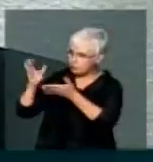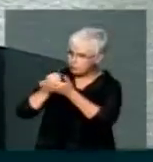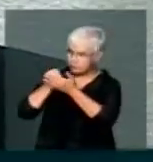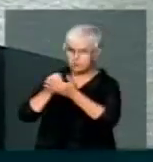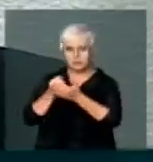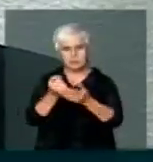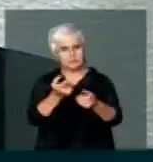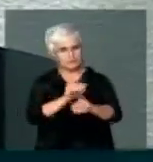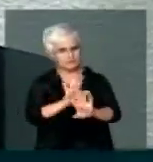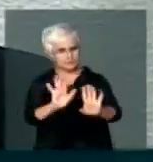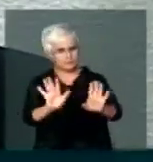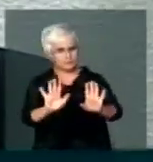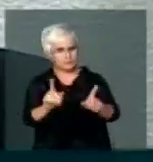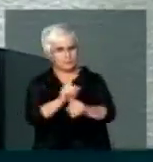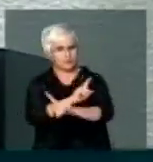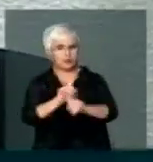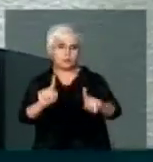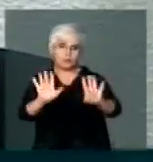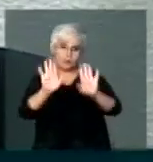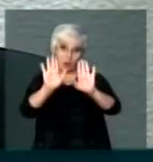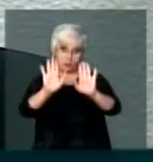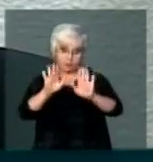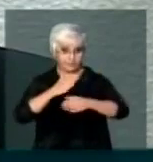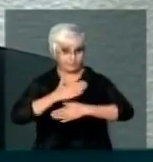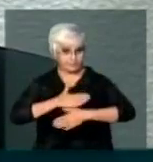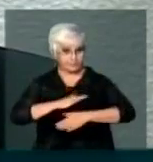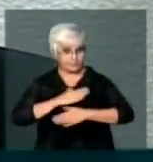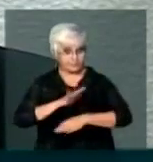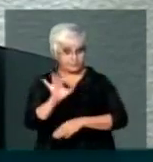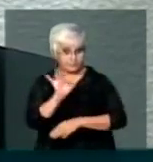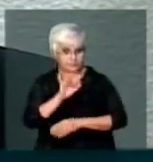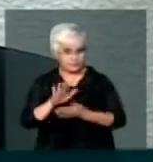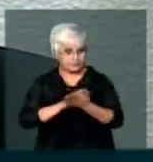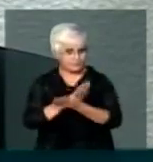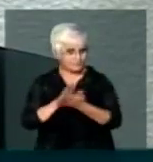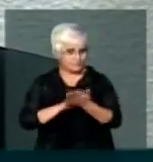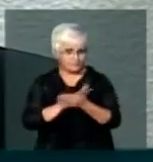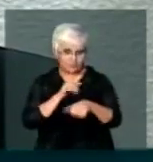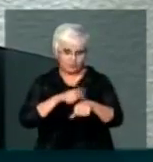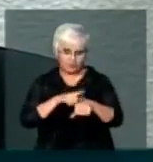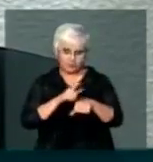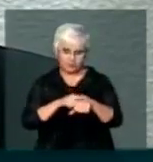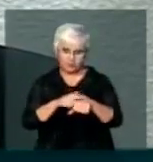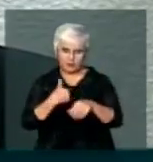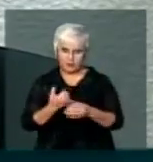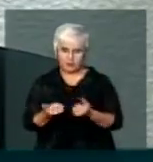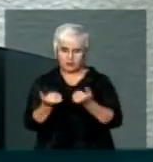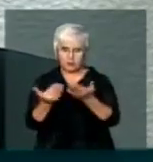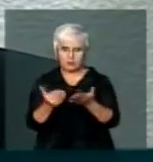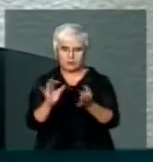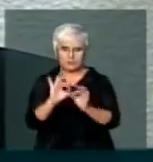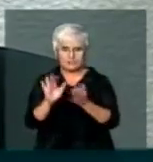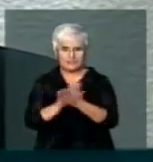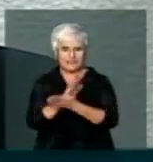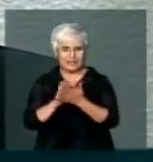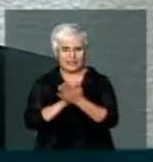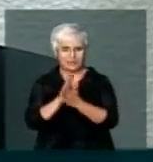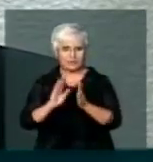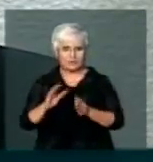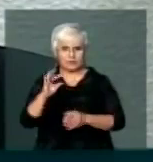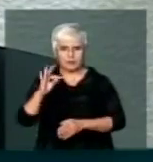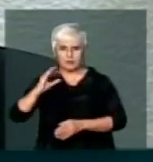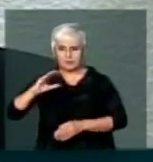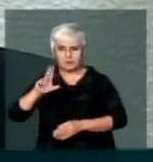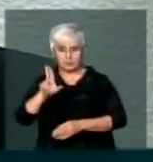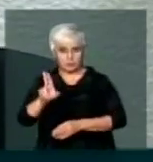deputado Não Pois não Por isso mesmo que eu estou lhe dizendo Não havia... O TCU Não havia